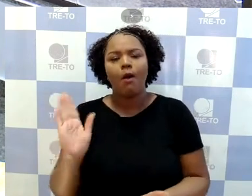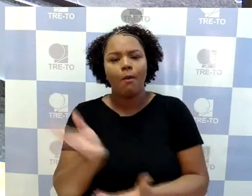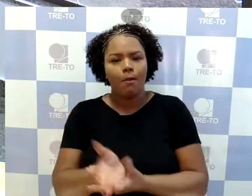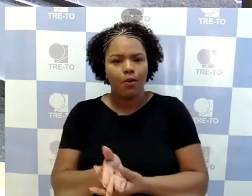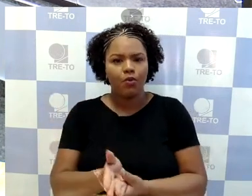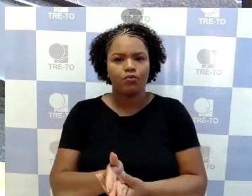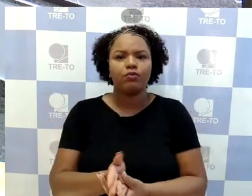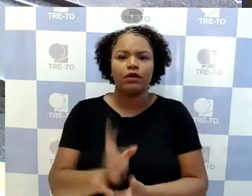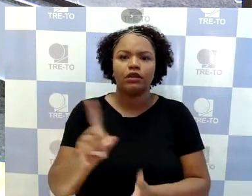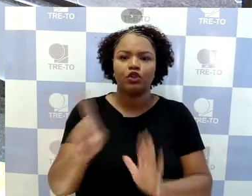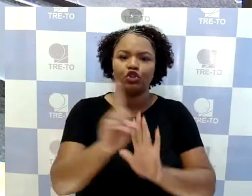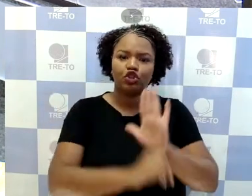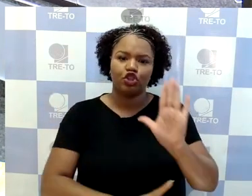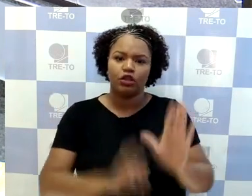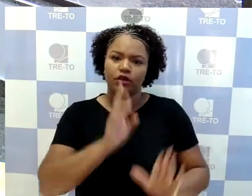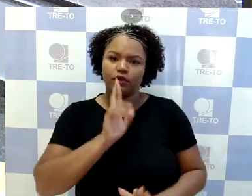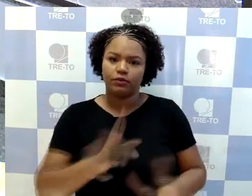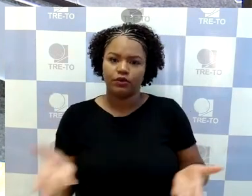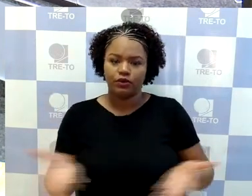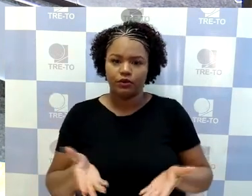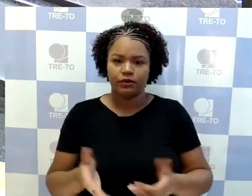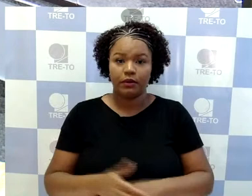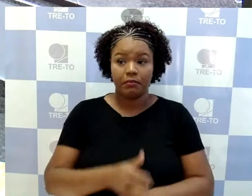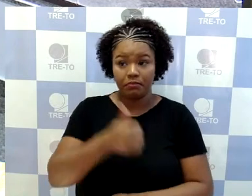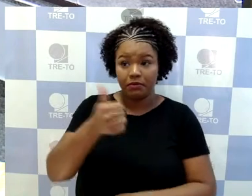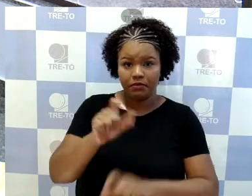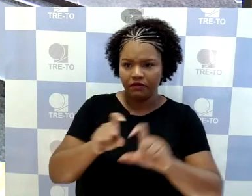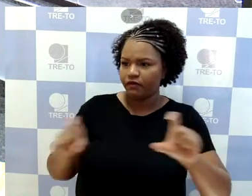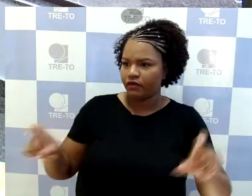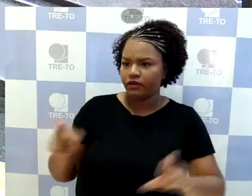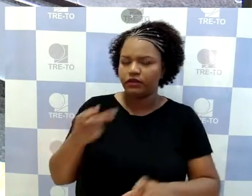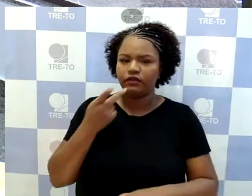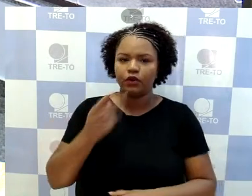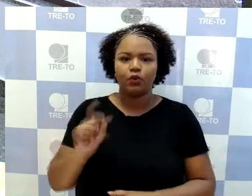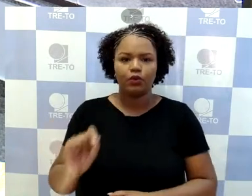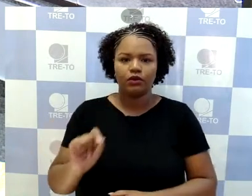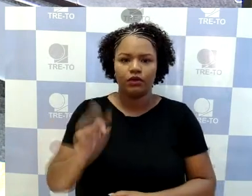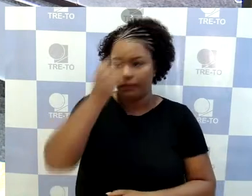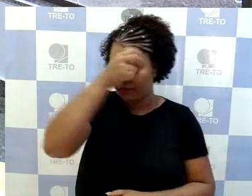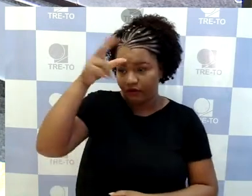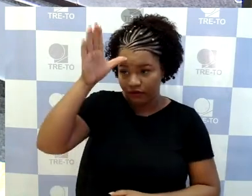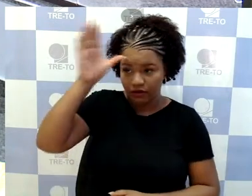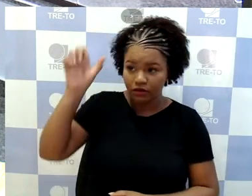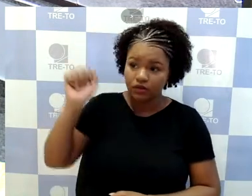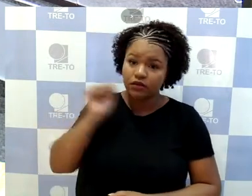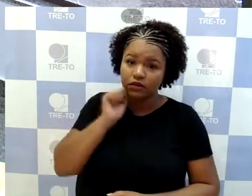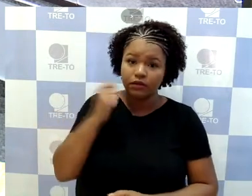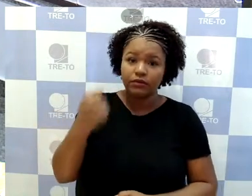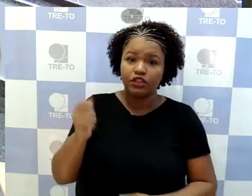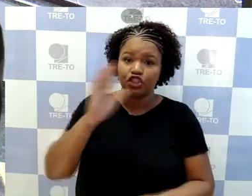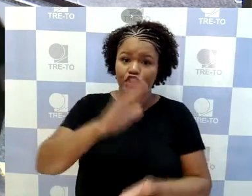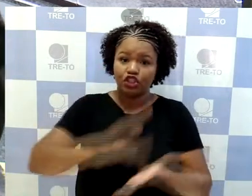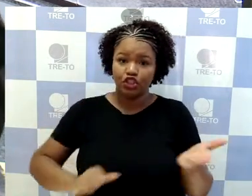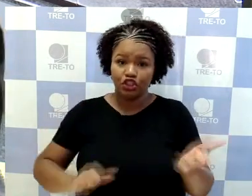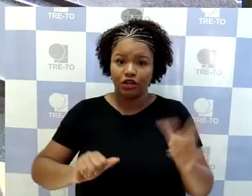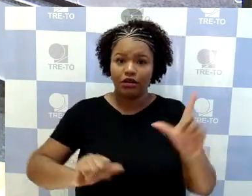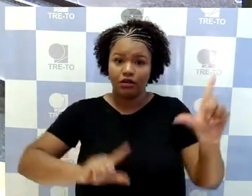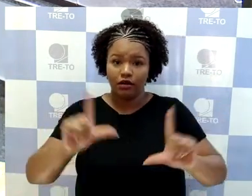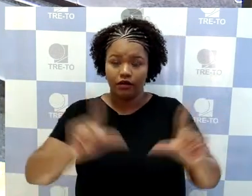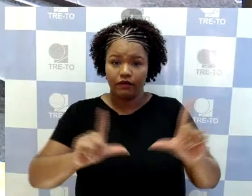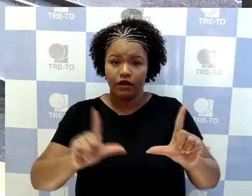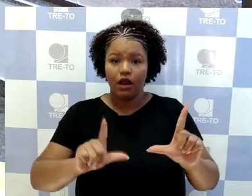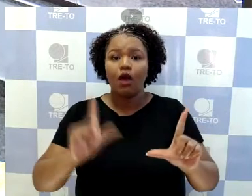parafrasear, seria A prefeita Cíntia teve que retirar do ar uma pesquisa fraudada. Fecha aspas.